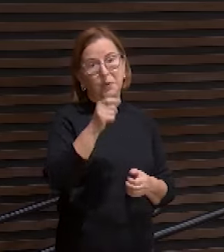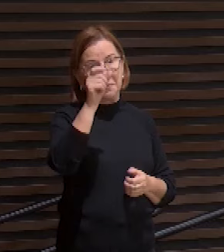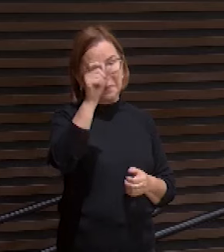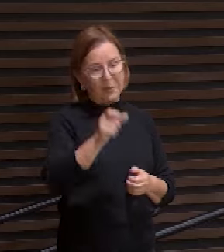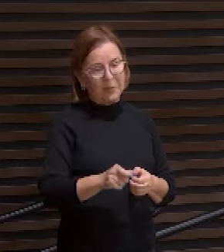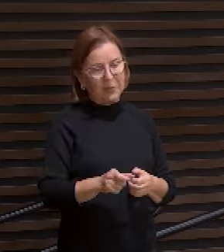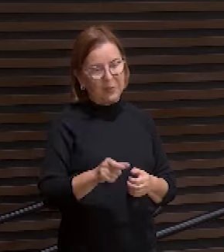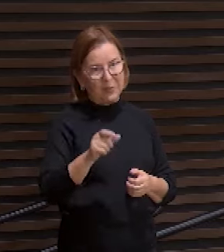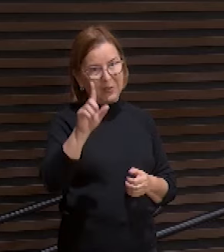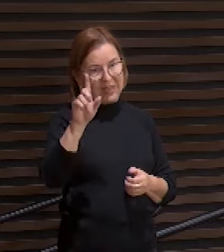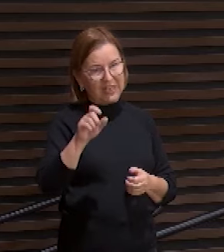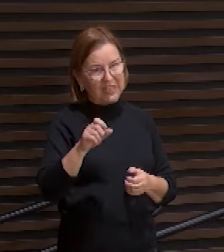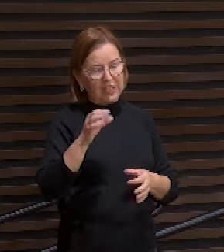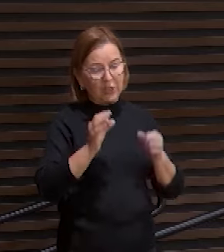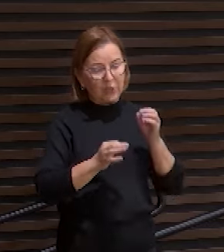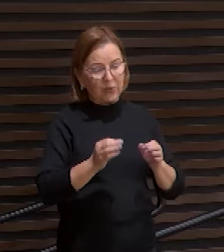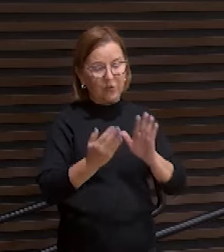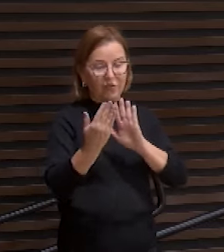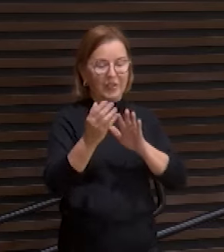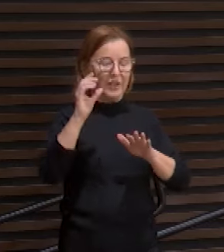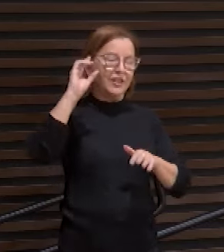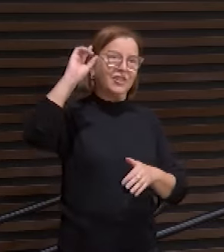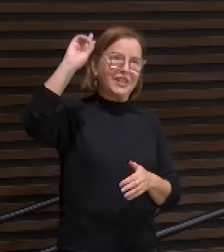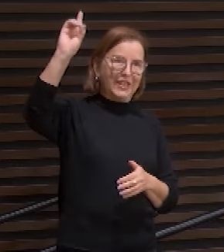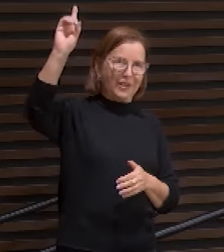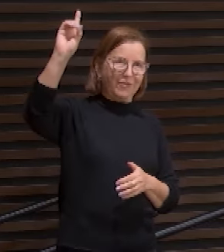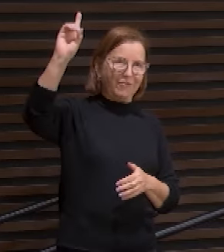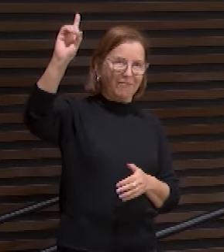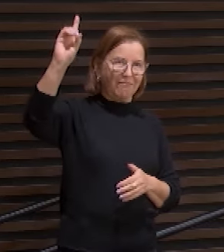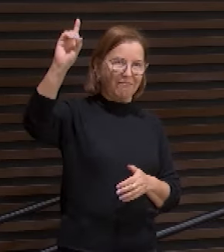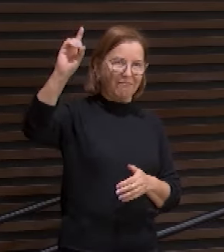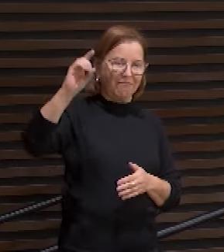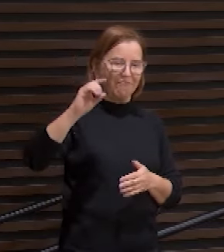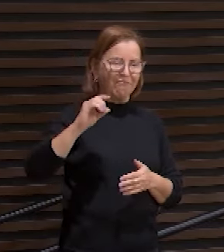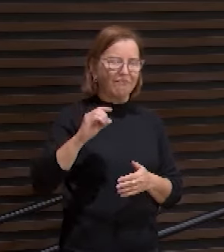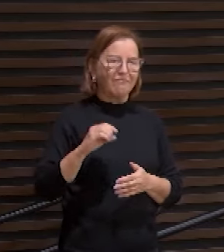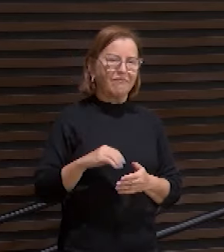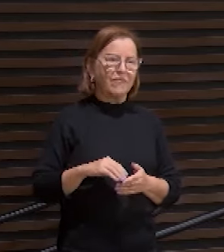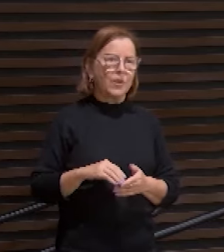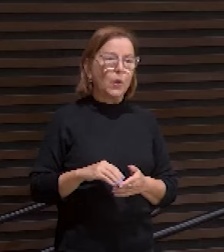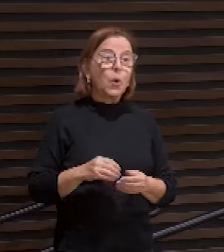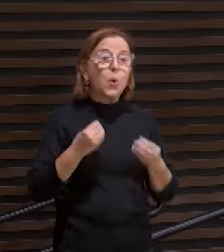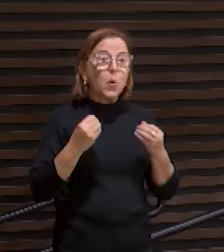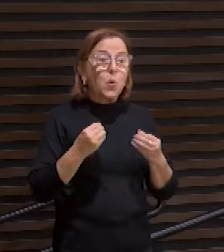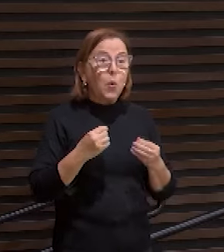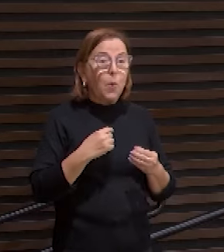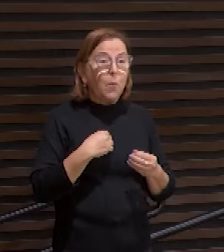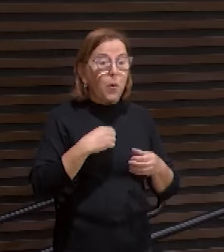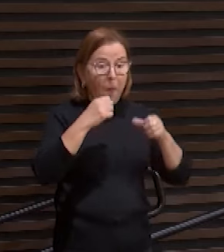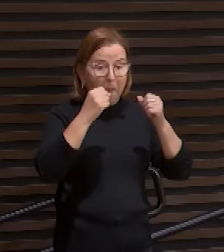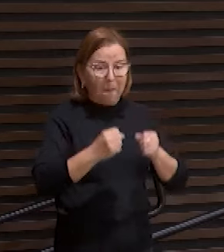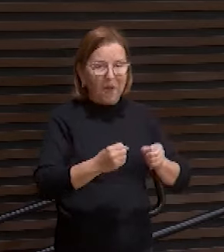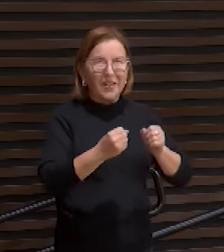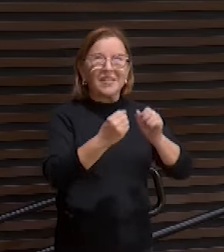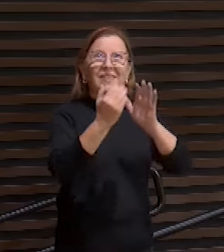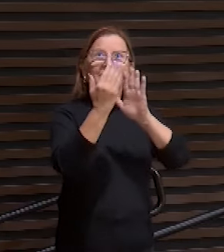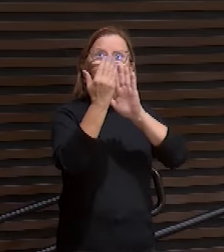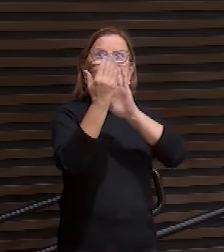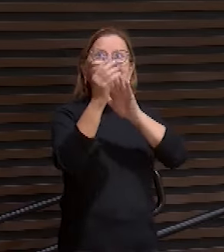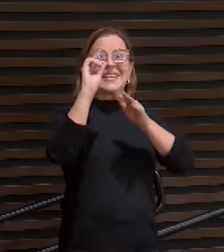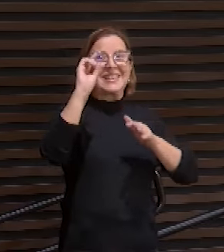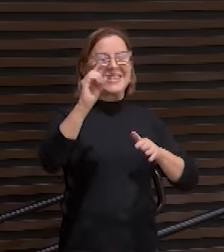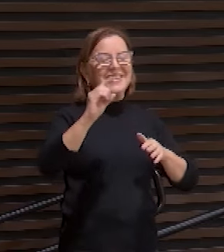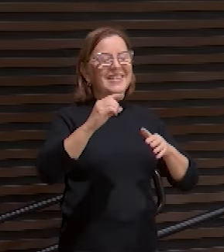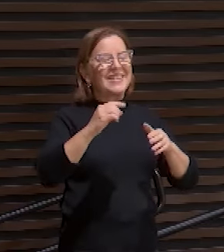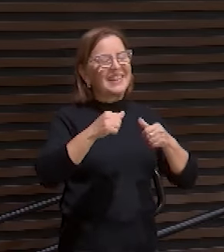for, de qualquer religião que for, todas tentam responder isso. Como eu vou poder comparecer diante do meu Deus e ficar tranquilo? E